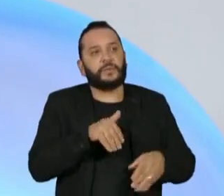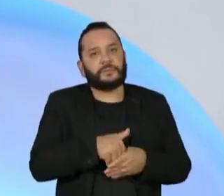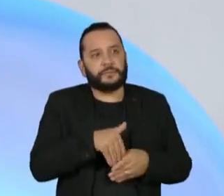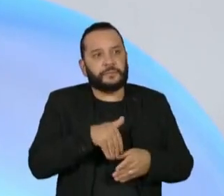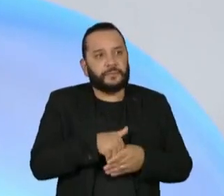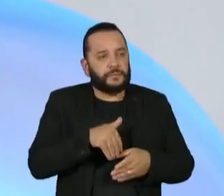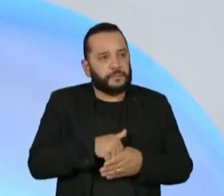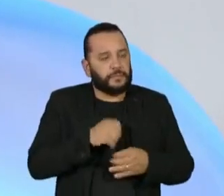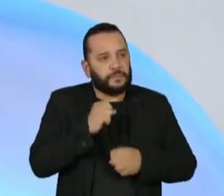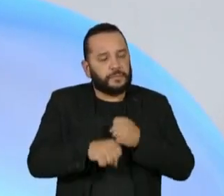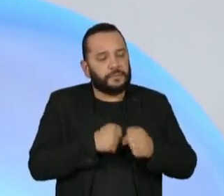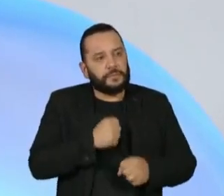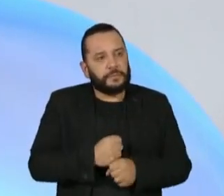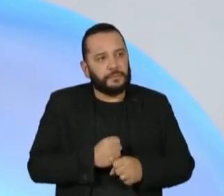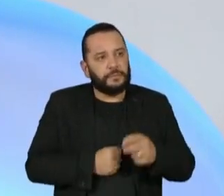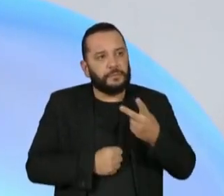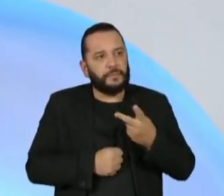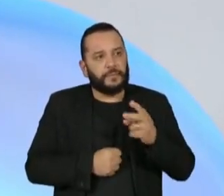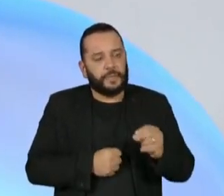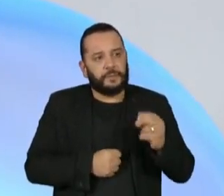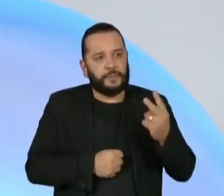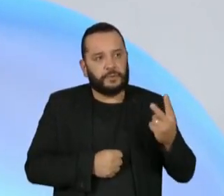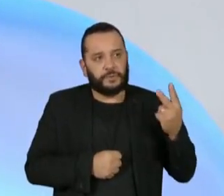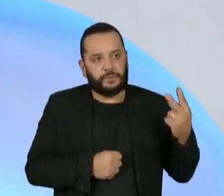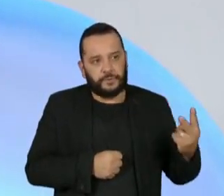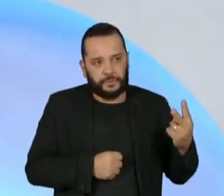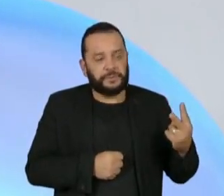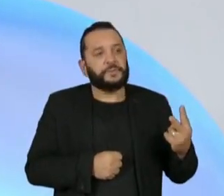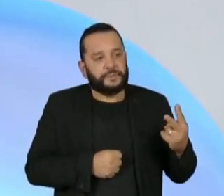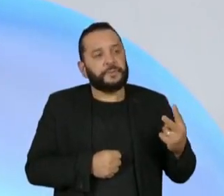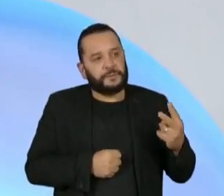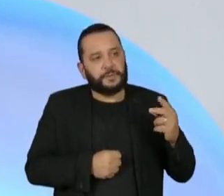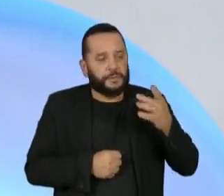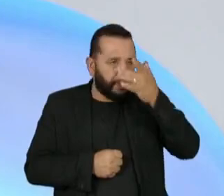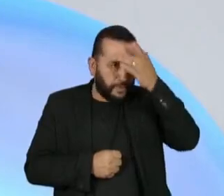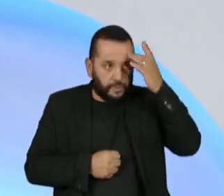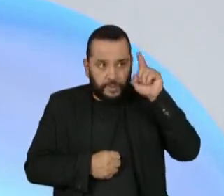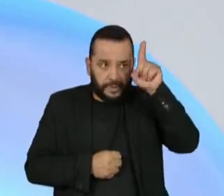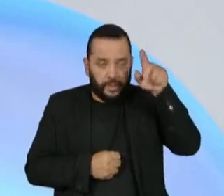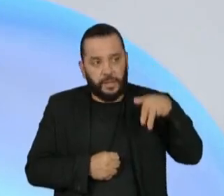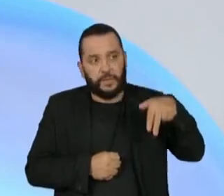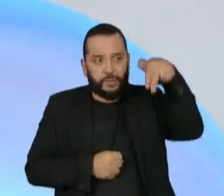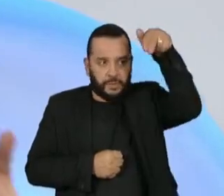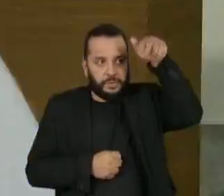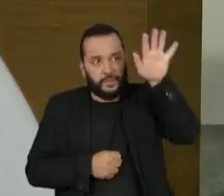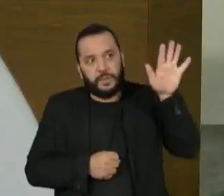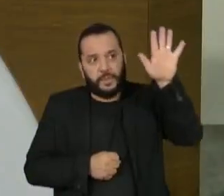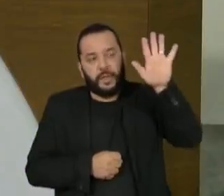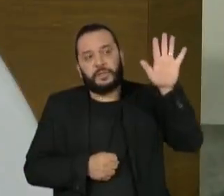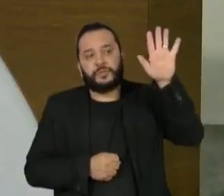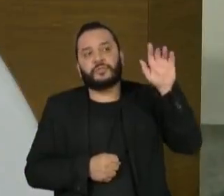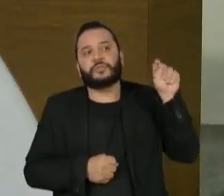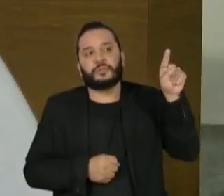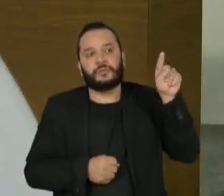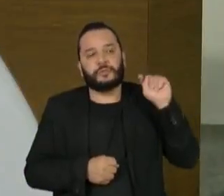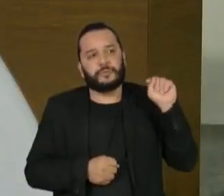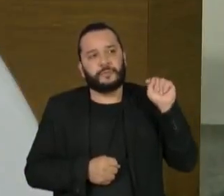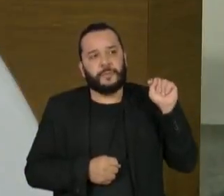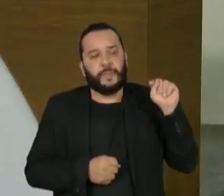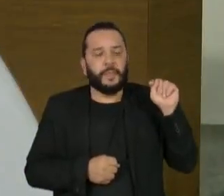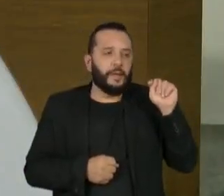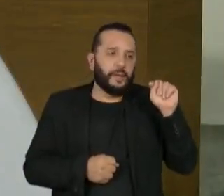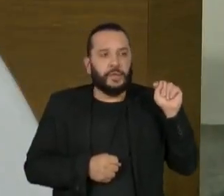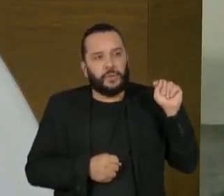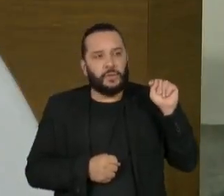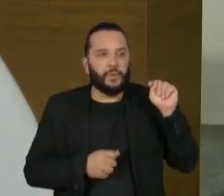em 2022 de eleitores no Nordeste. A gente tende a supor que é um campo mais fértil para o Lula